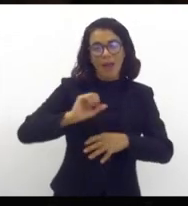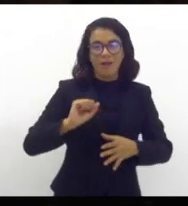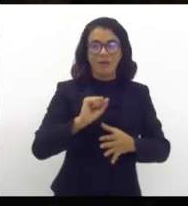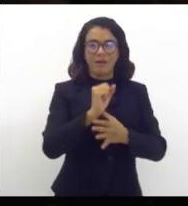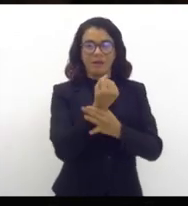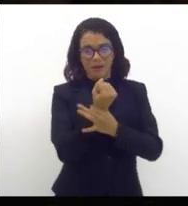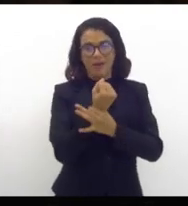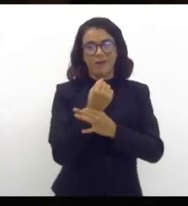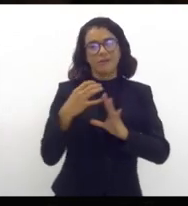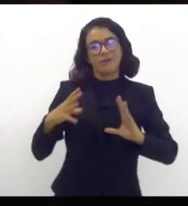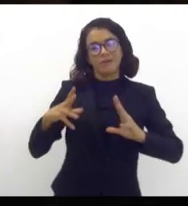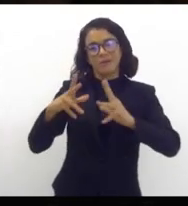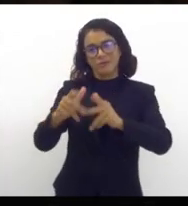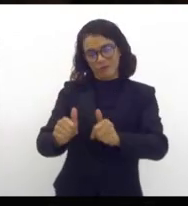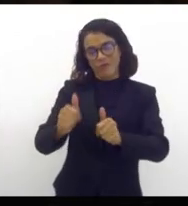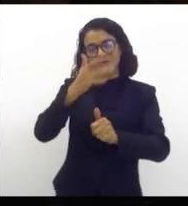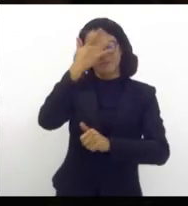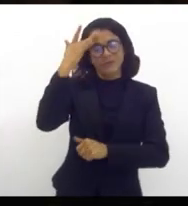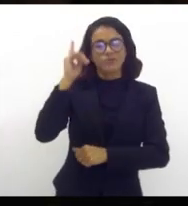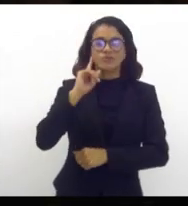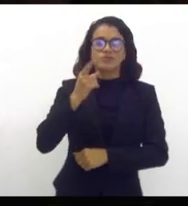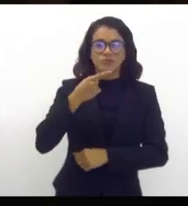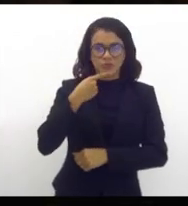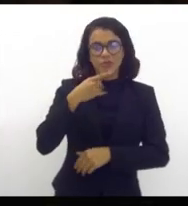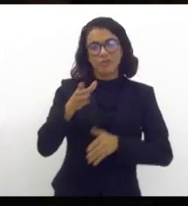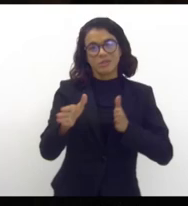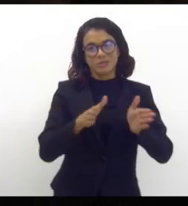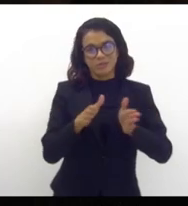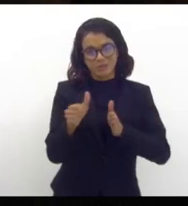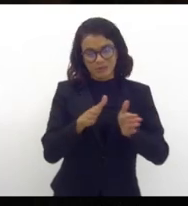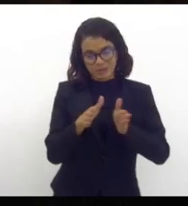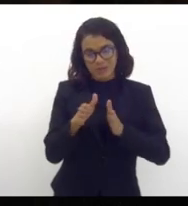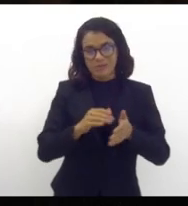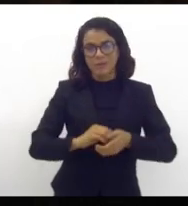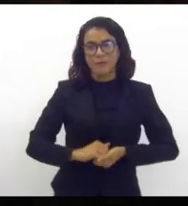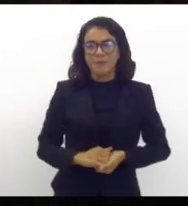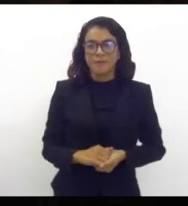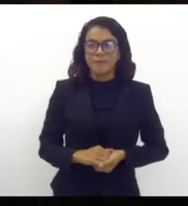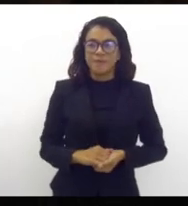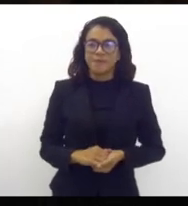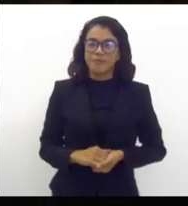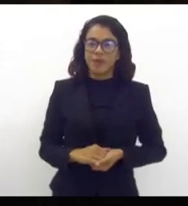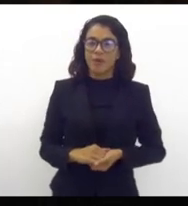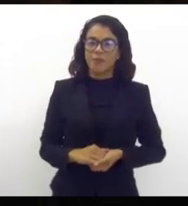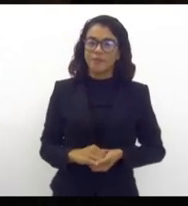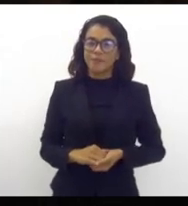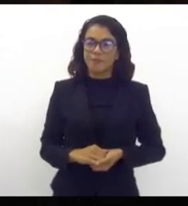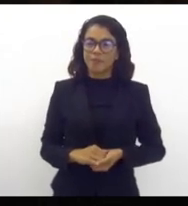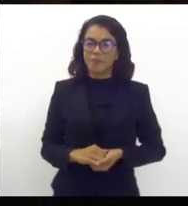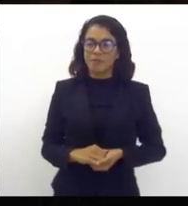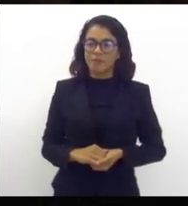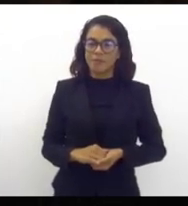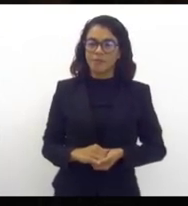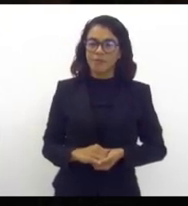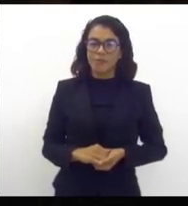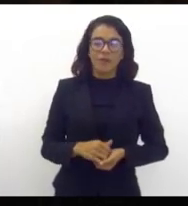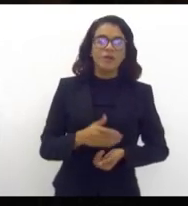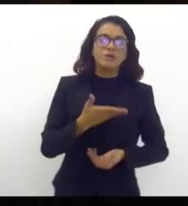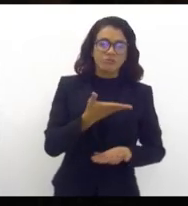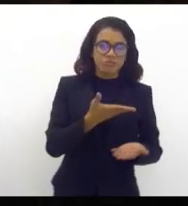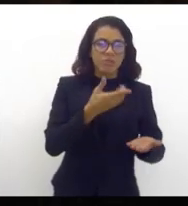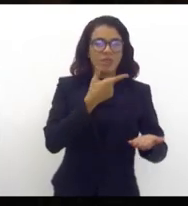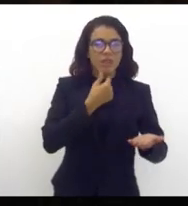às pessoas com deficiência auditiva. Senhoras e senhores